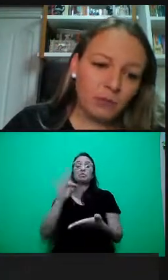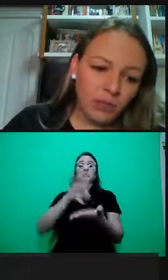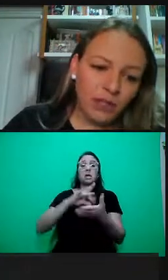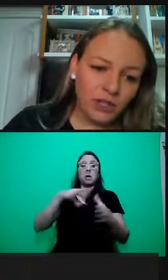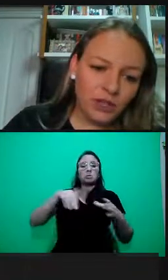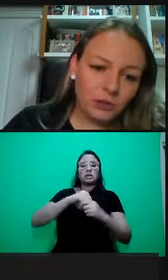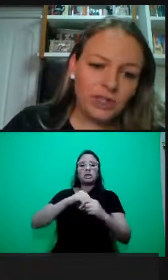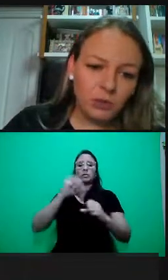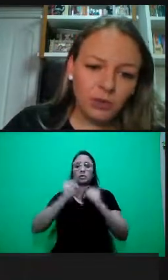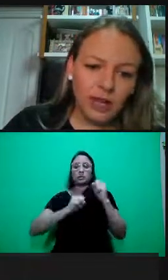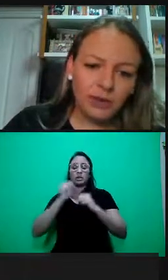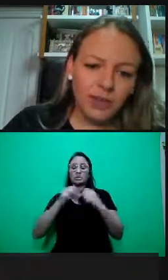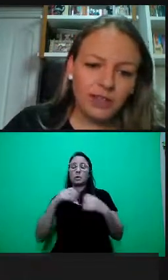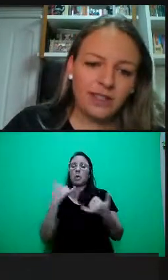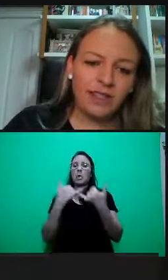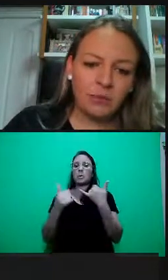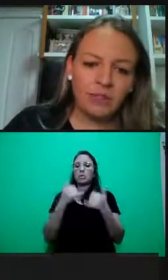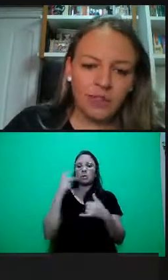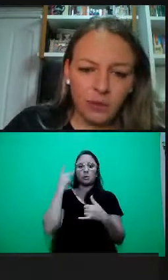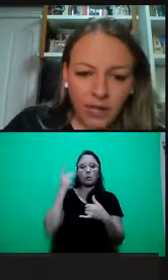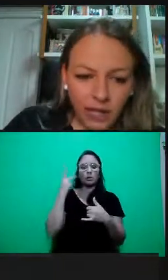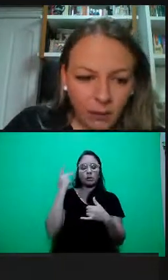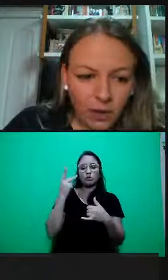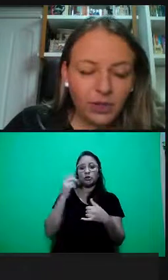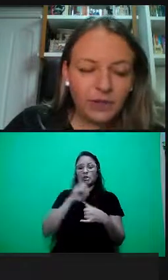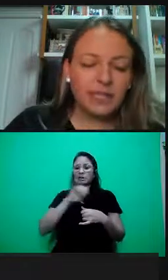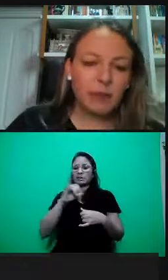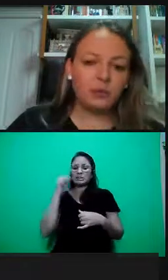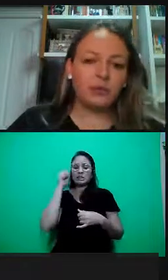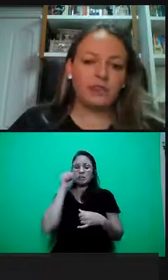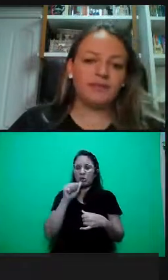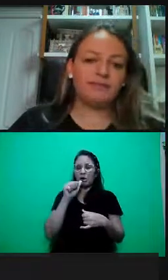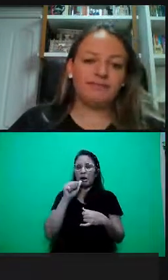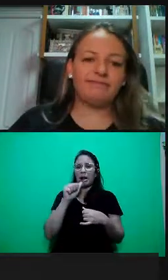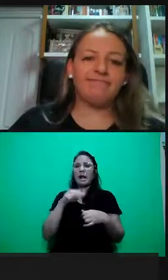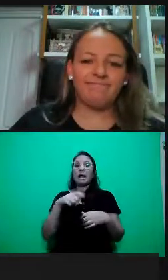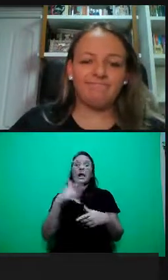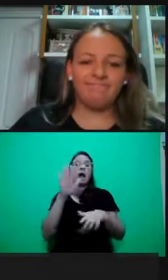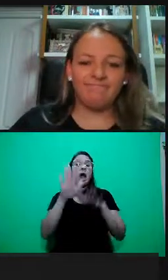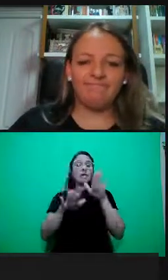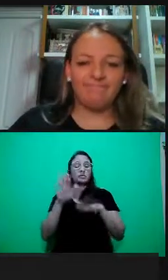emblemáticos na política, onde ser mulher não quer dizer que temos alguém que apoie nossas causas.